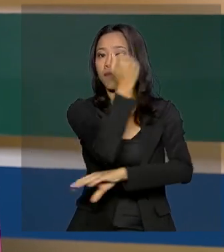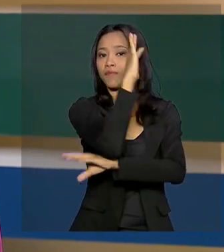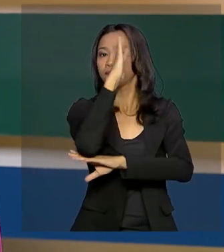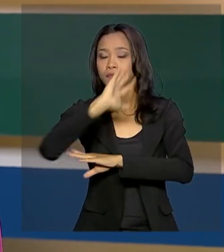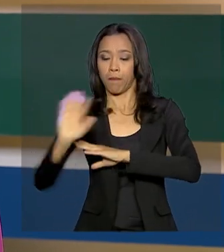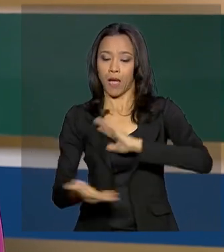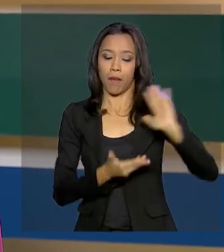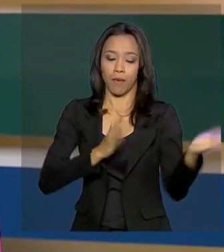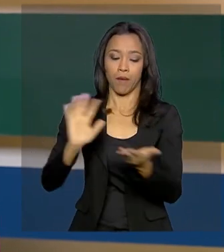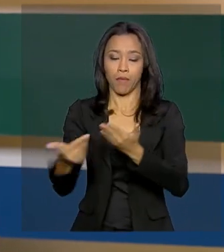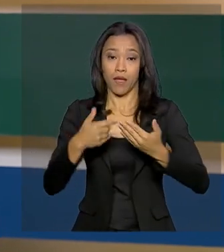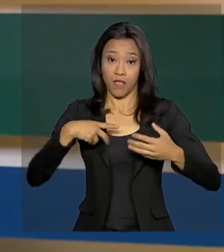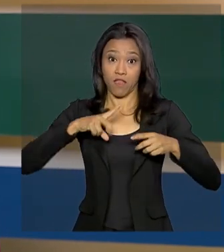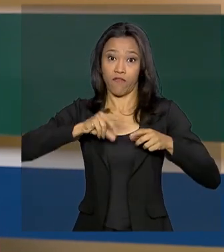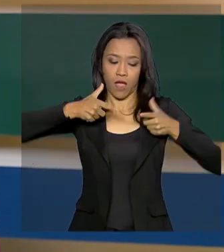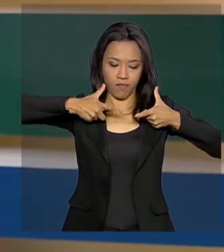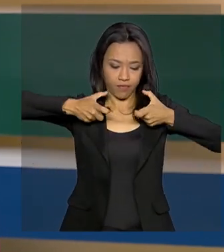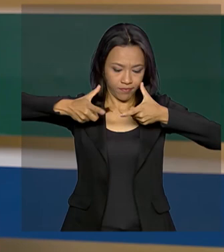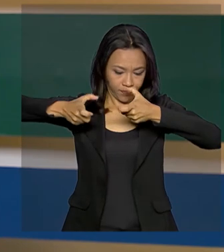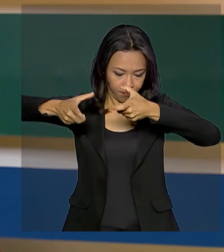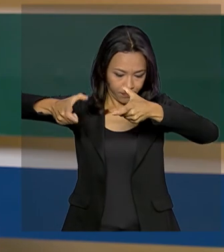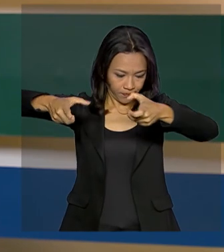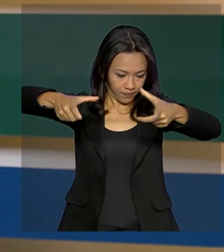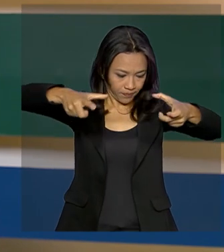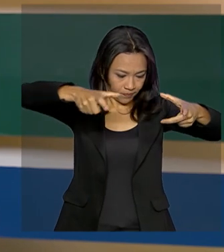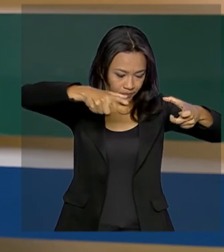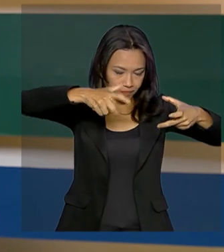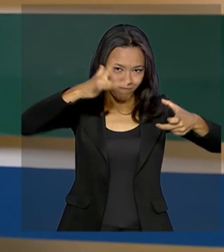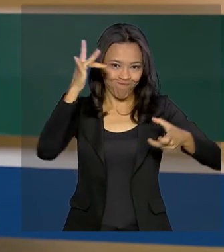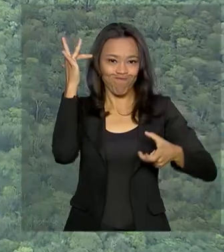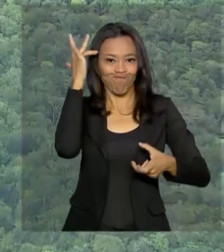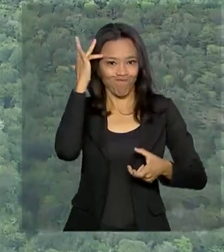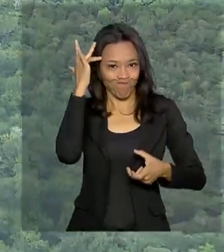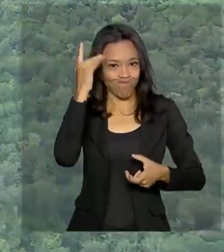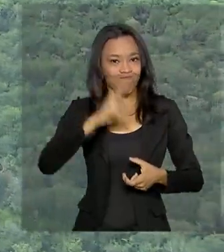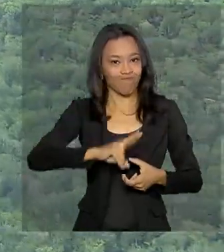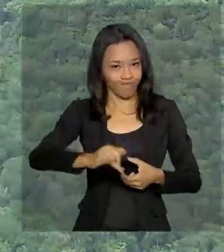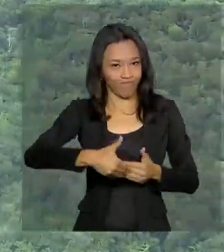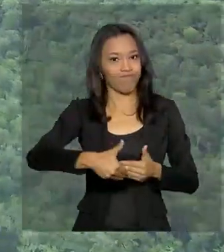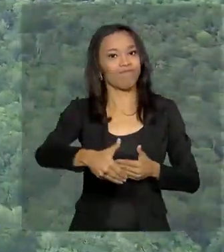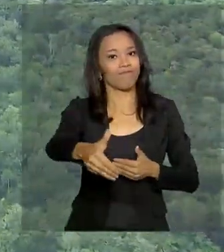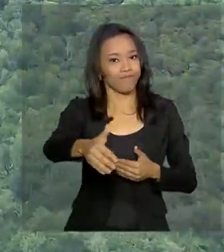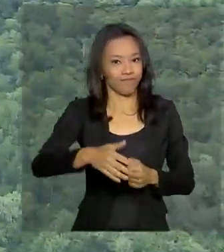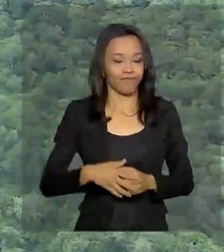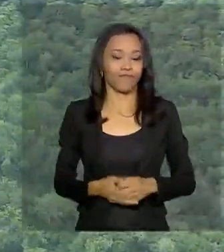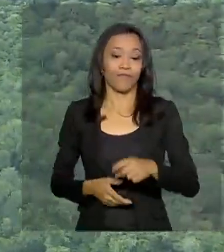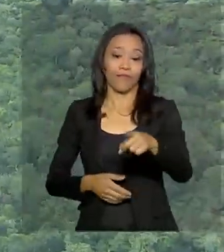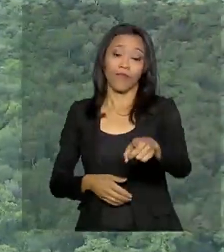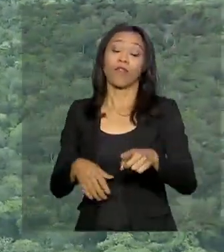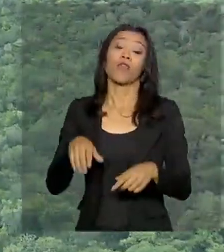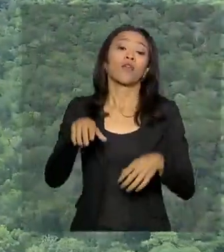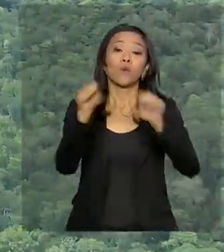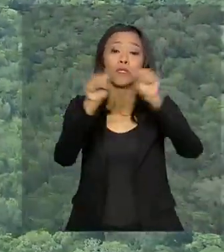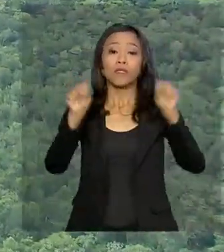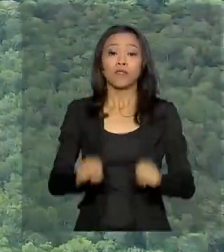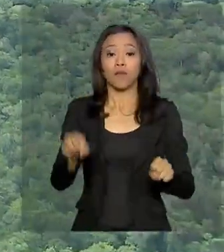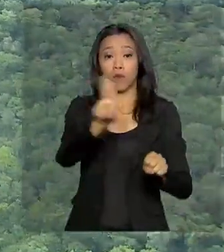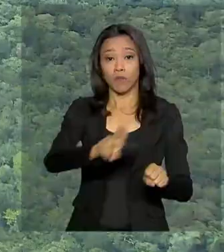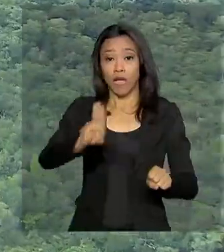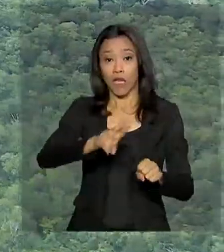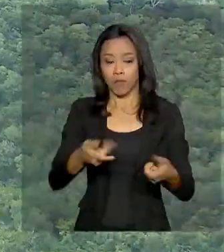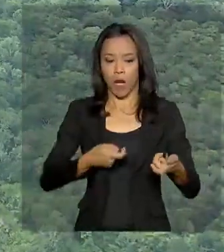as áreas de risco com imagens diárias em alta resolução. Os sistemas usados para monitorar o